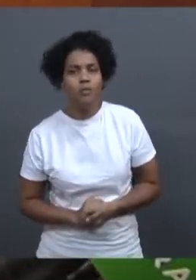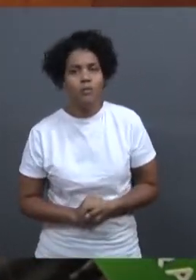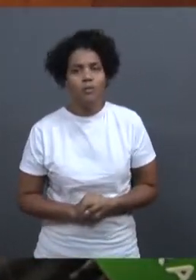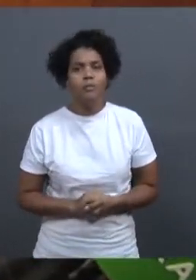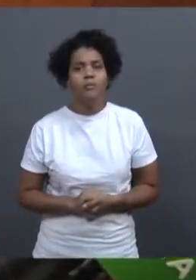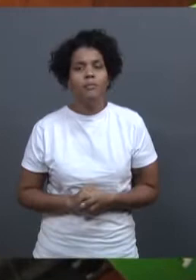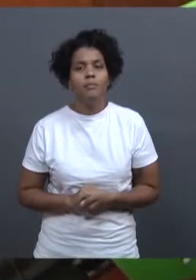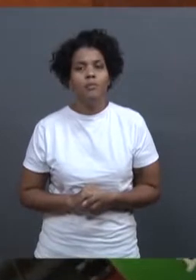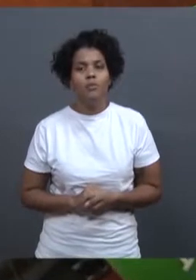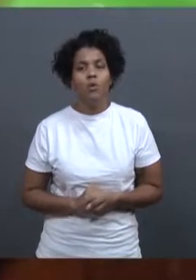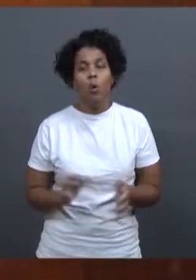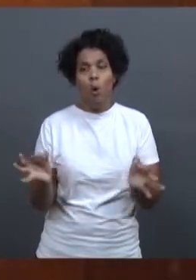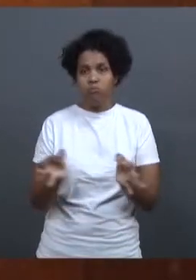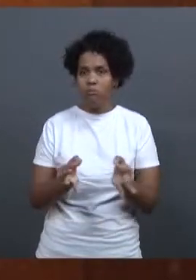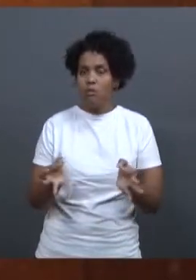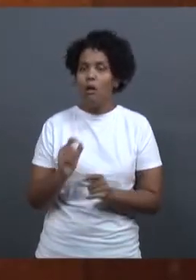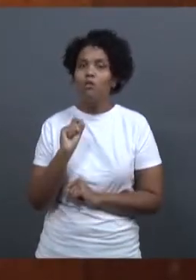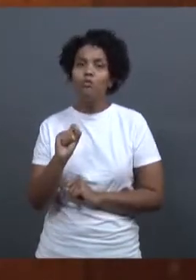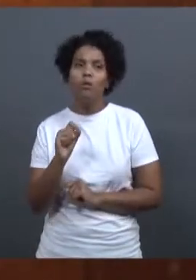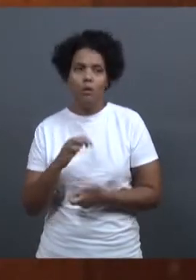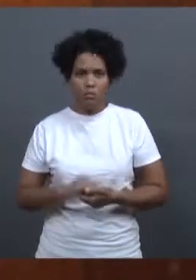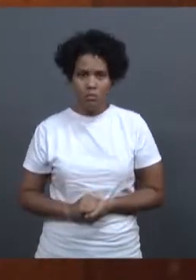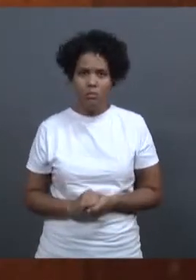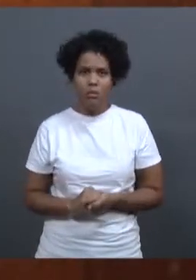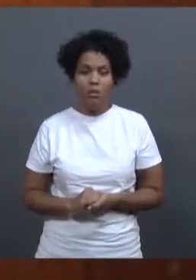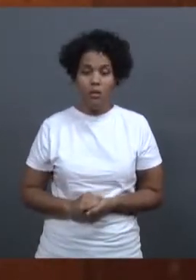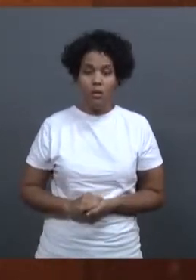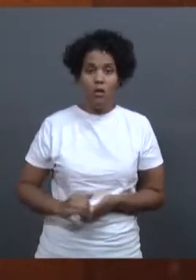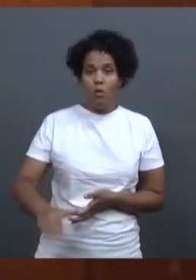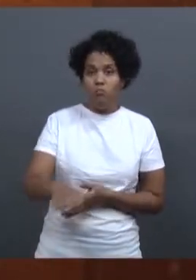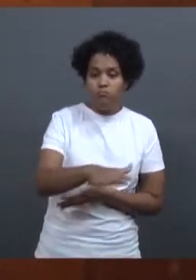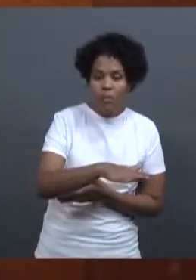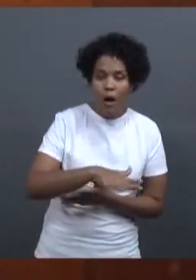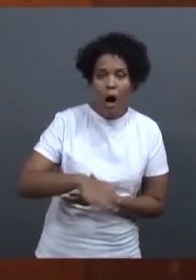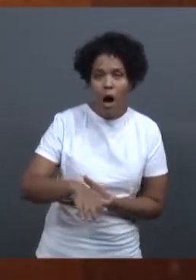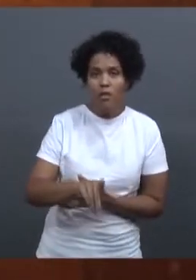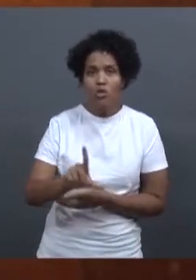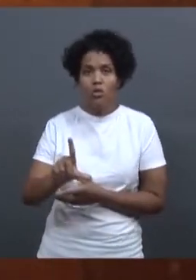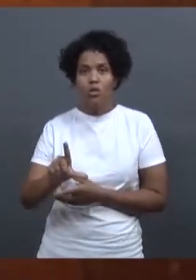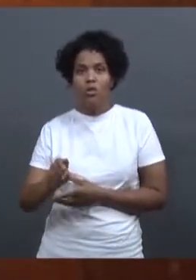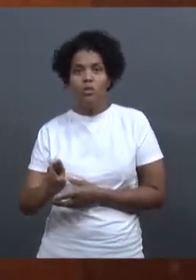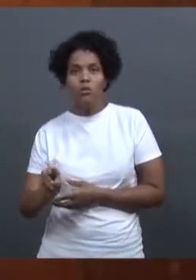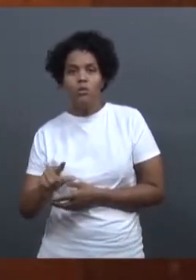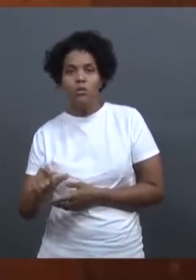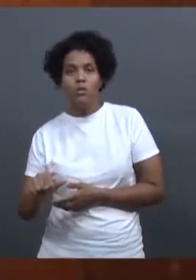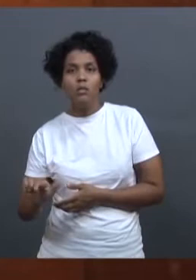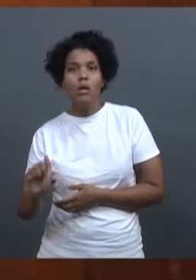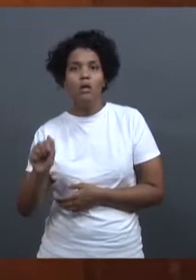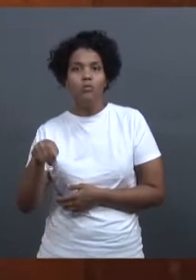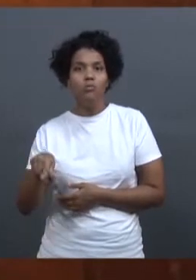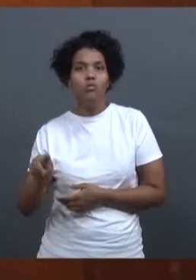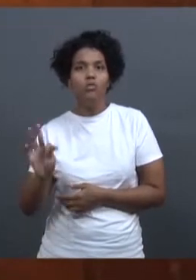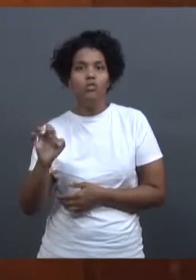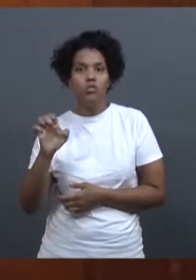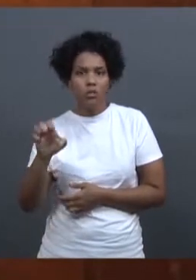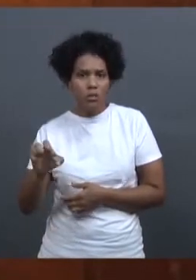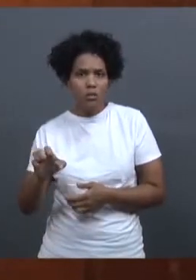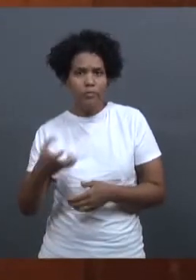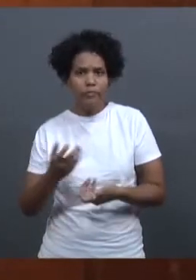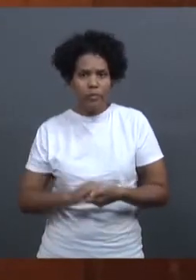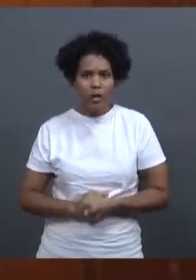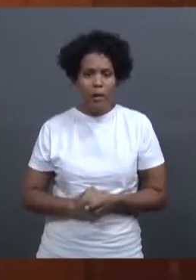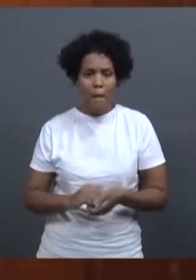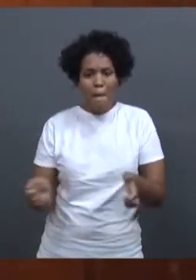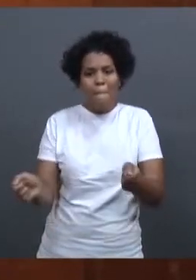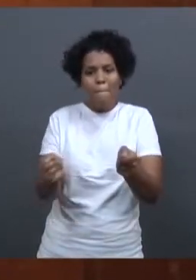jeito ideal seria? Um altamente de usante. Você faria um outro aterro, desde lá de baixo, no pé da barragem antiga,